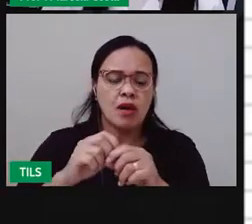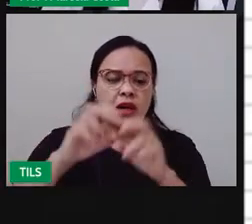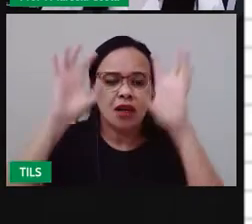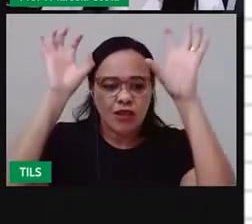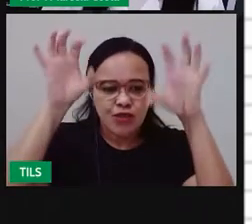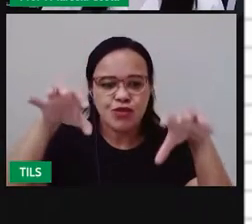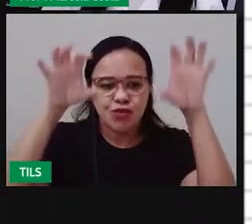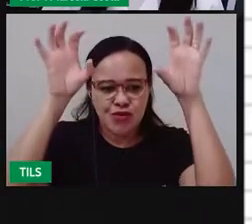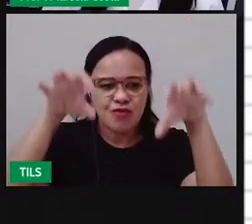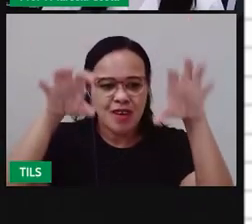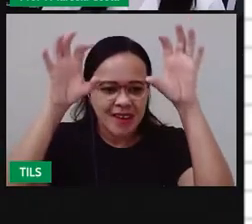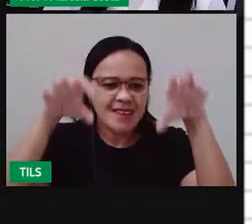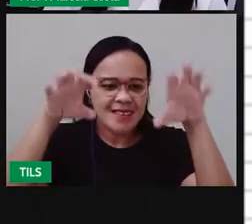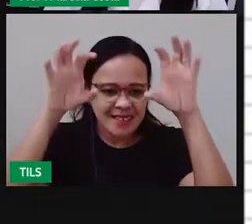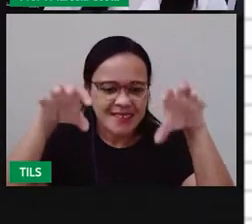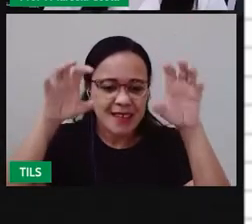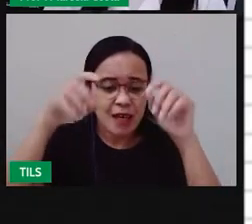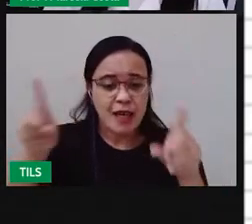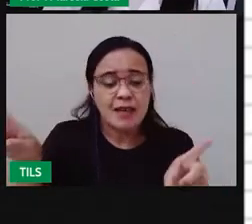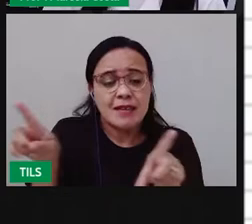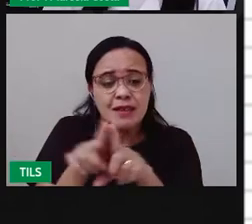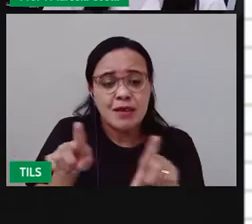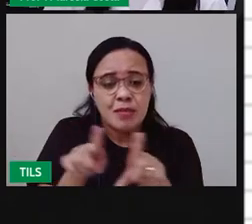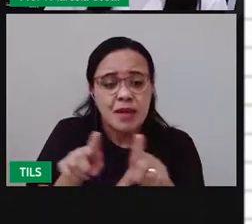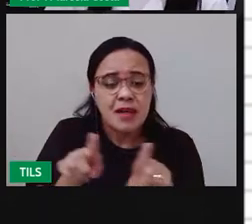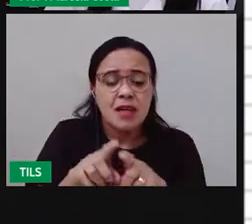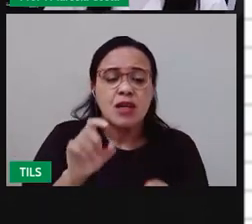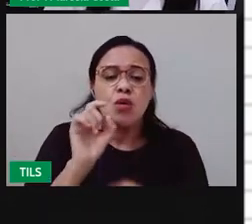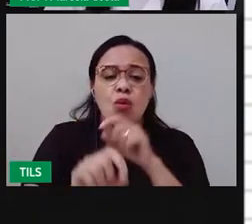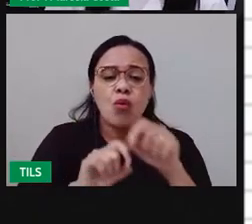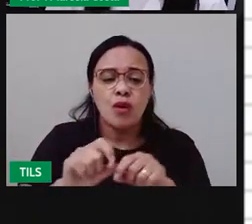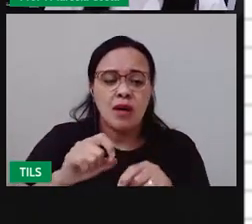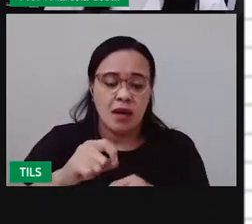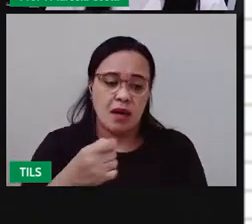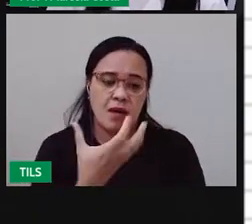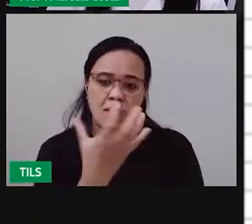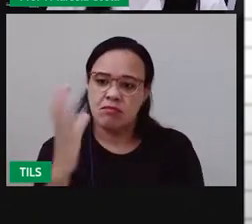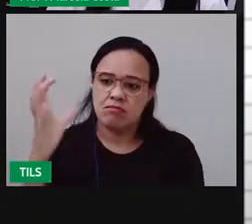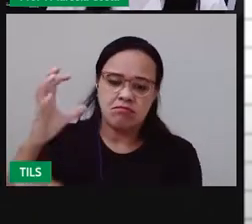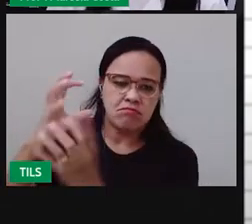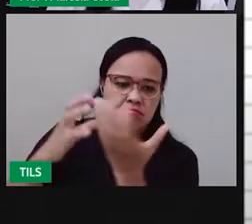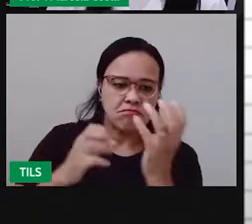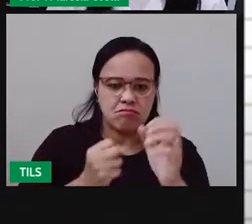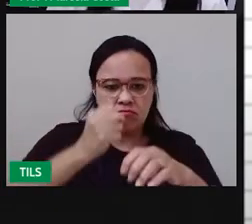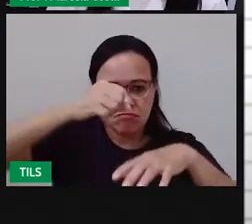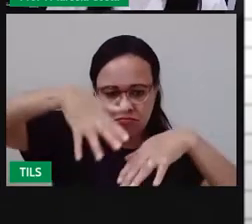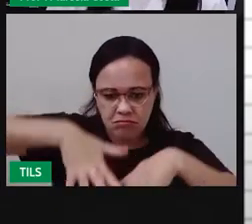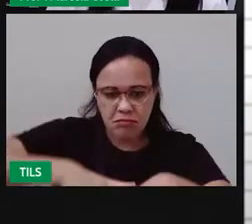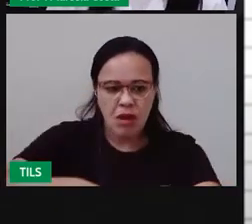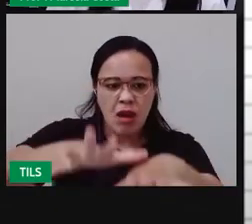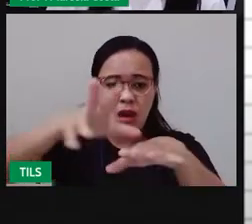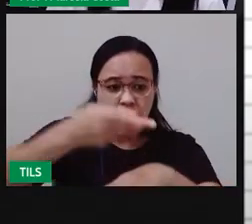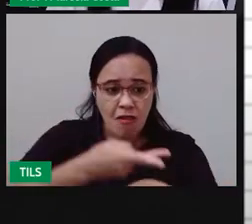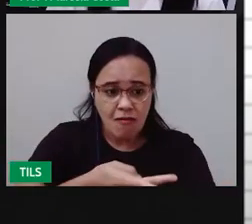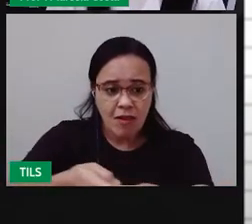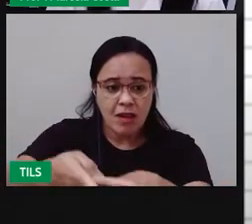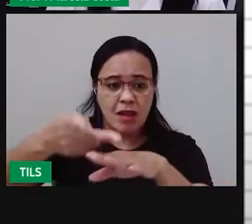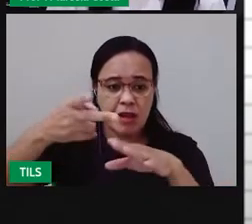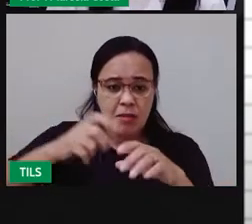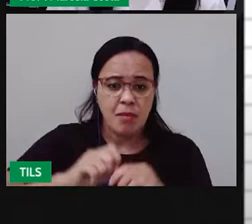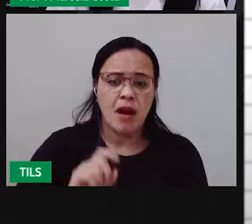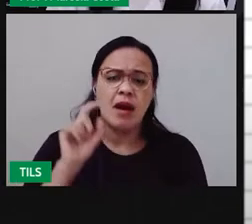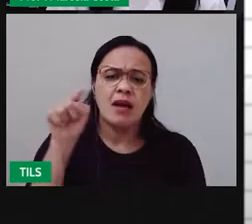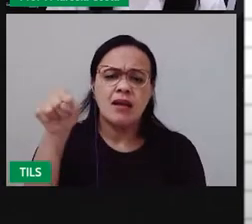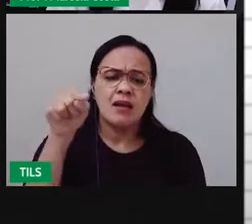nome zona da mata está relacionado com a sua vegetação original, a mata atlântica. Por ser uma área de intensa